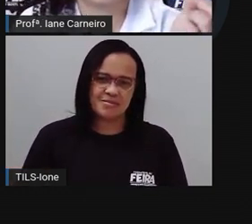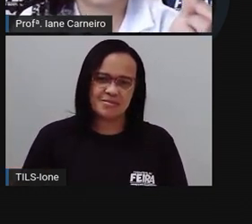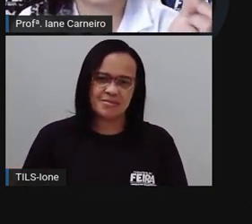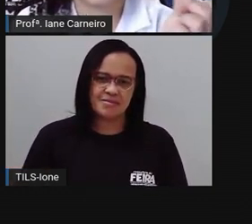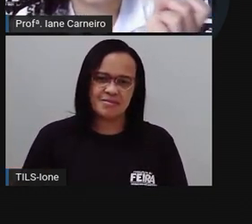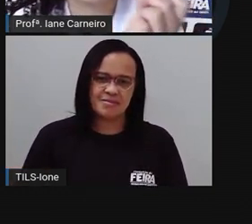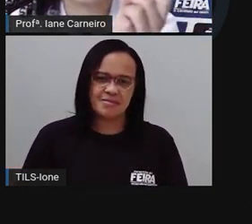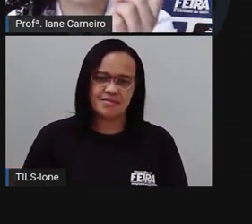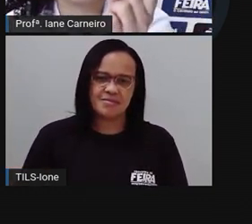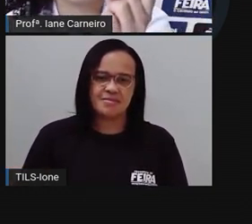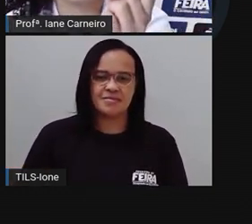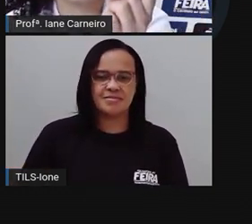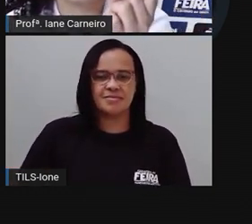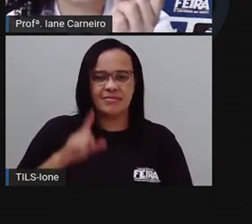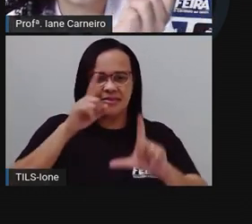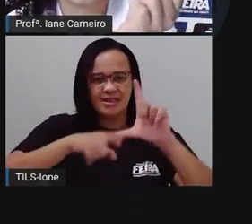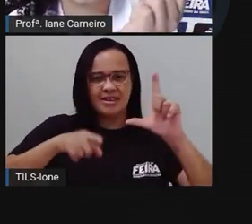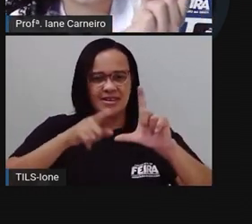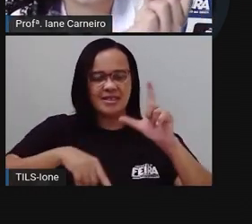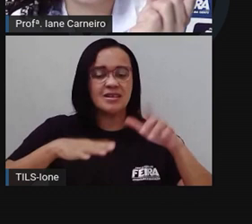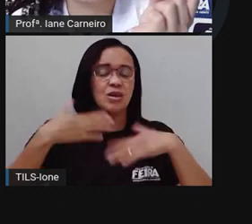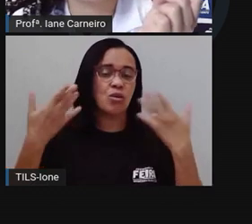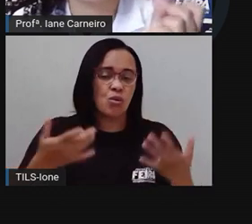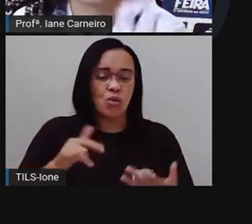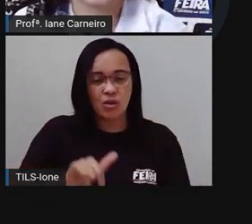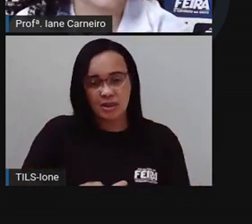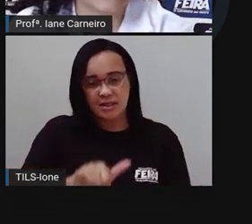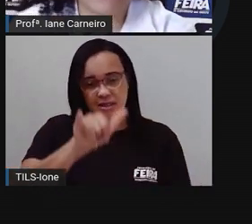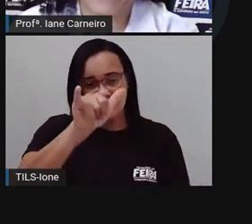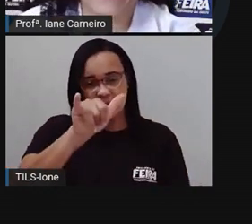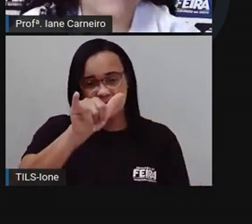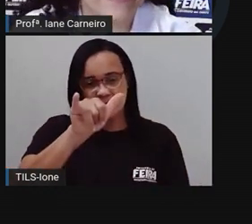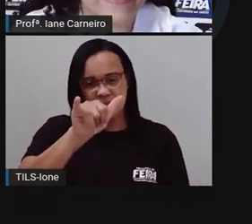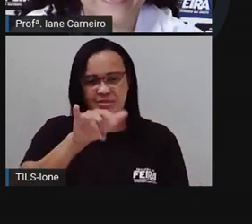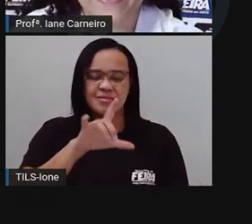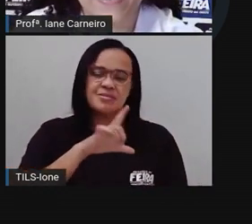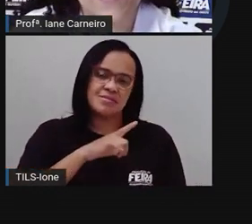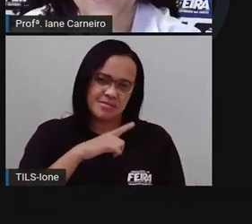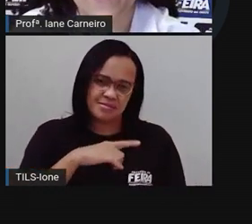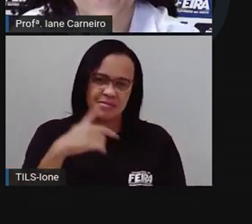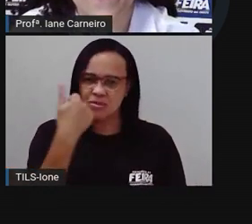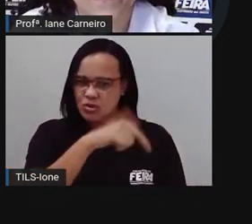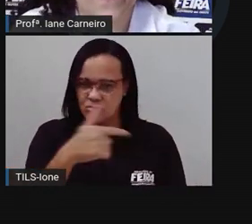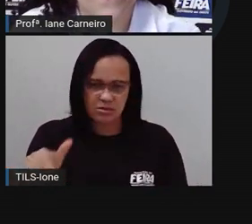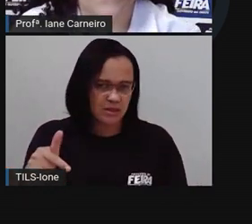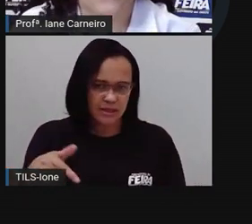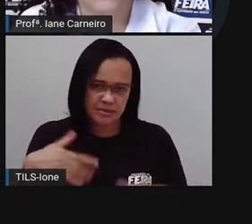E letra S, vocês lembram? Y. Também não tem a letra Y.